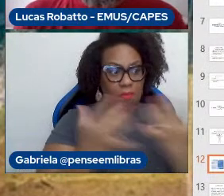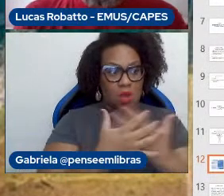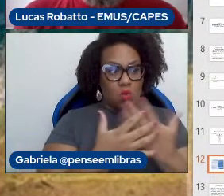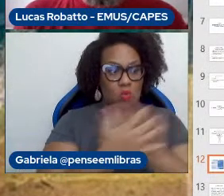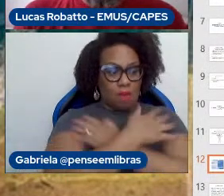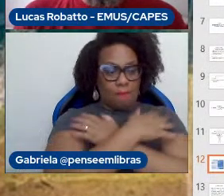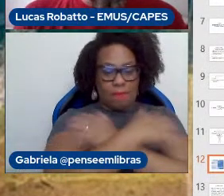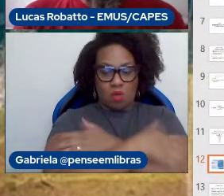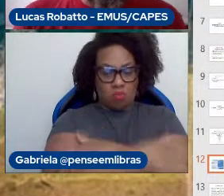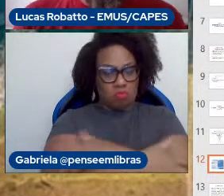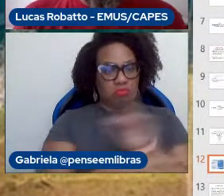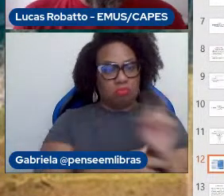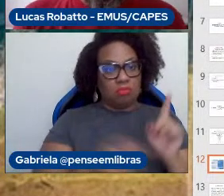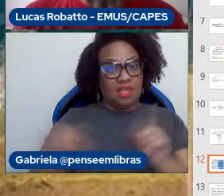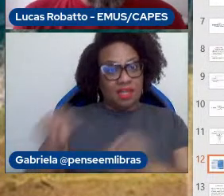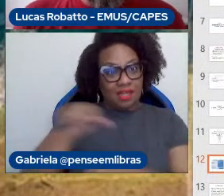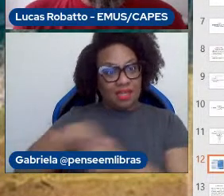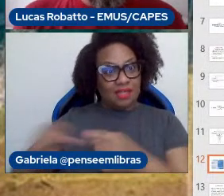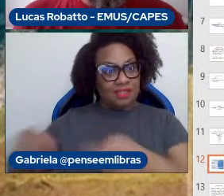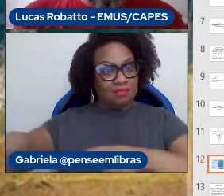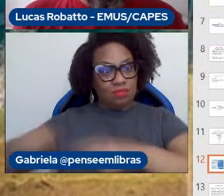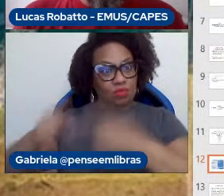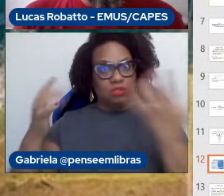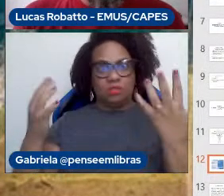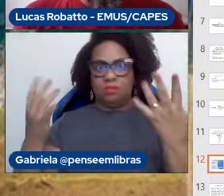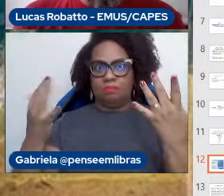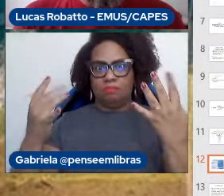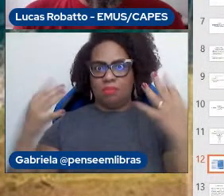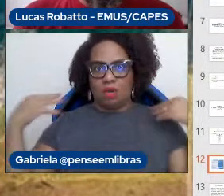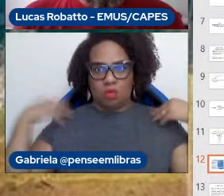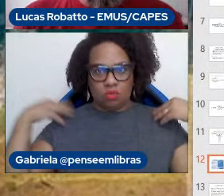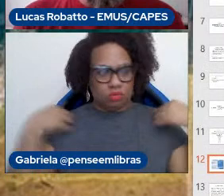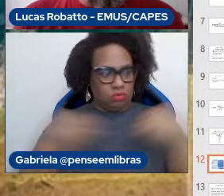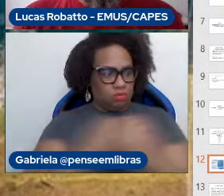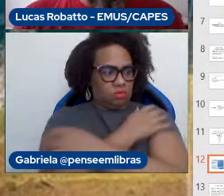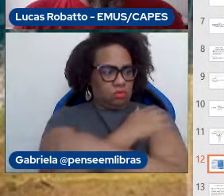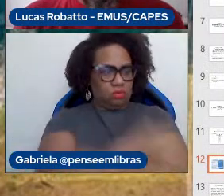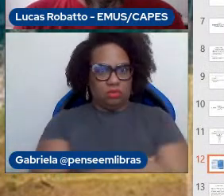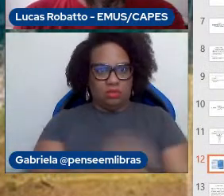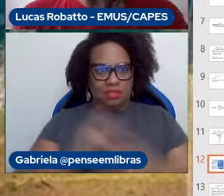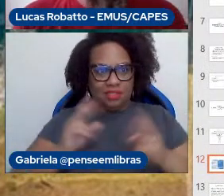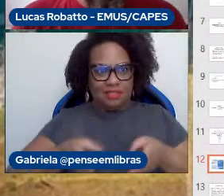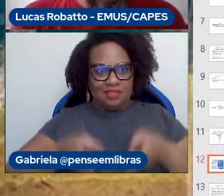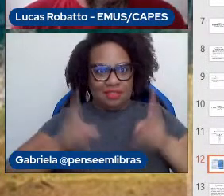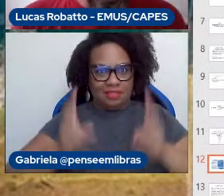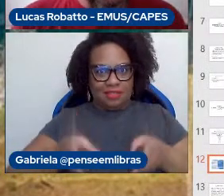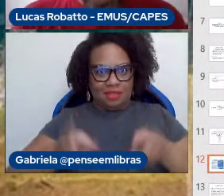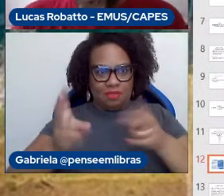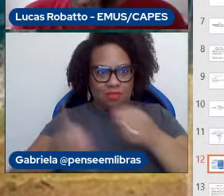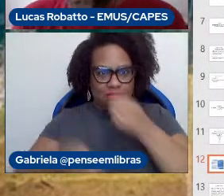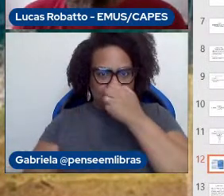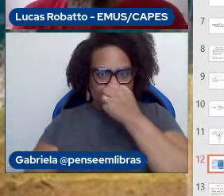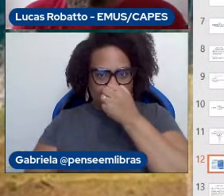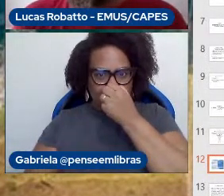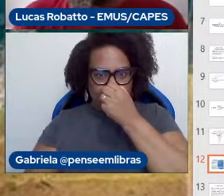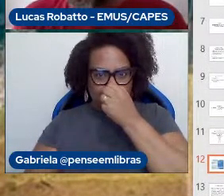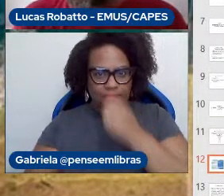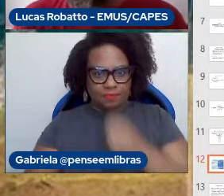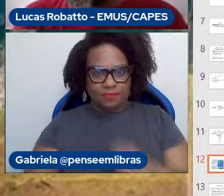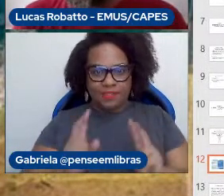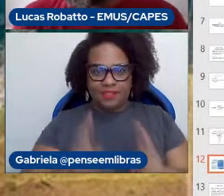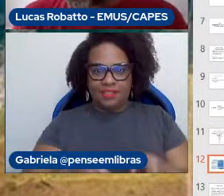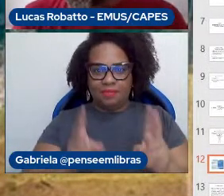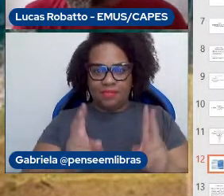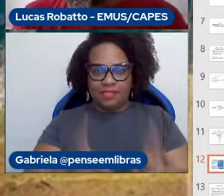que os músicos são as mãos e os membros superiores que estão em jogo todas as vezes, em todos os